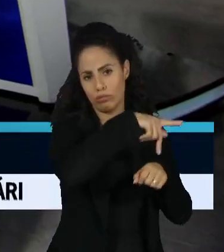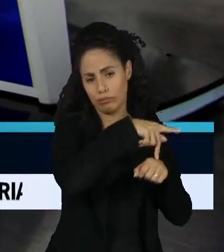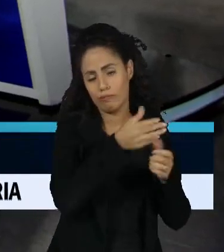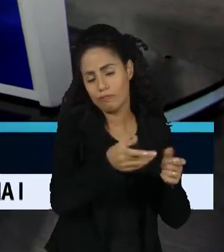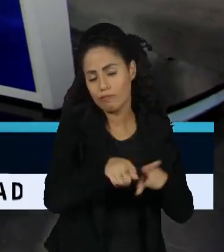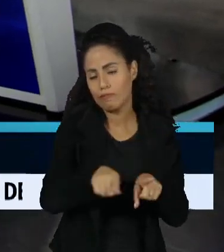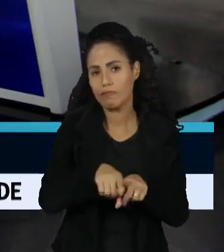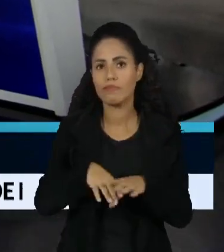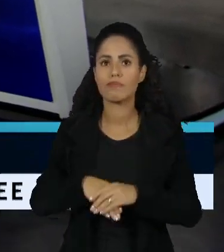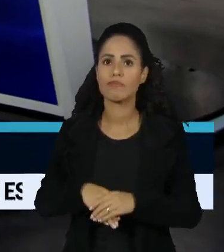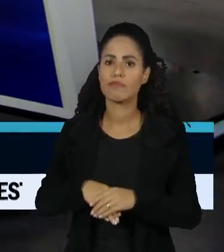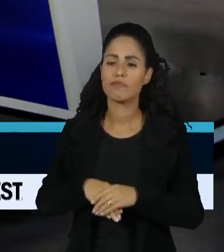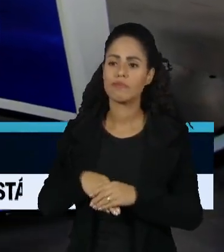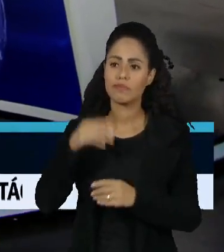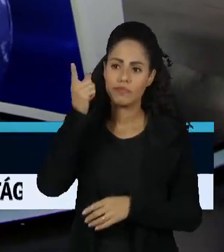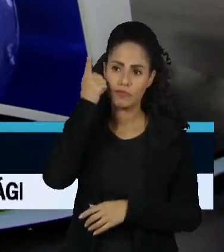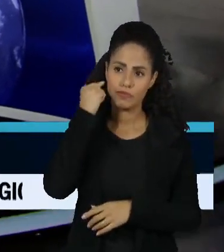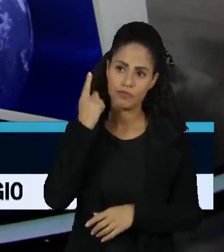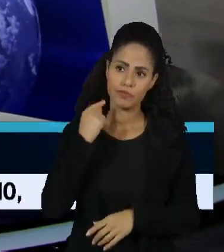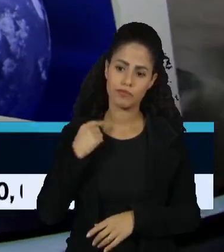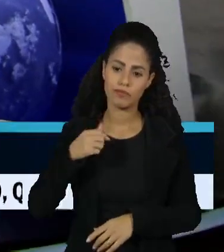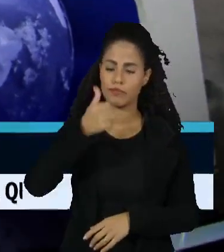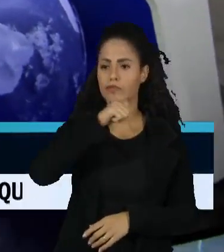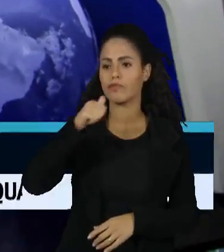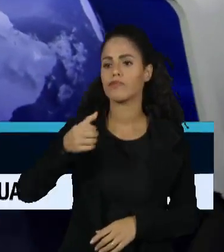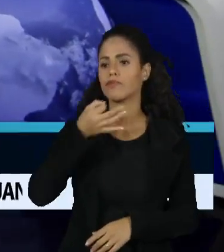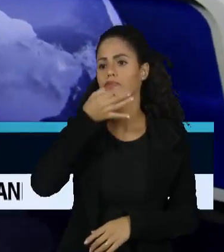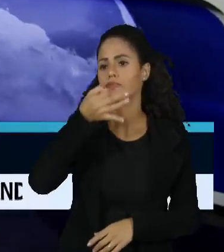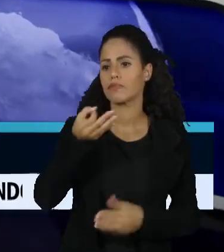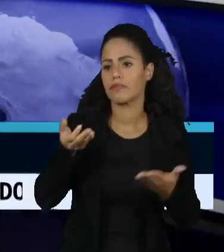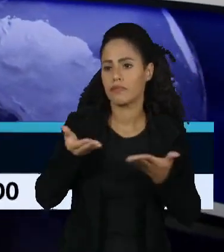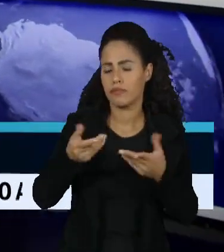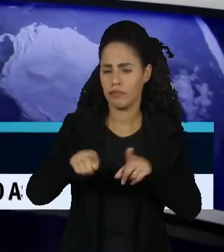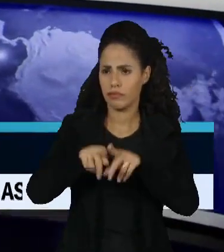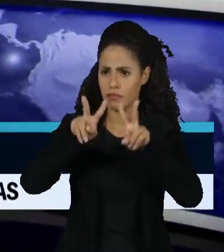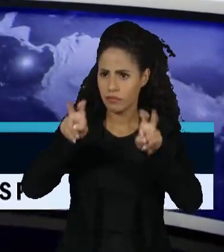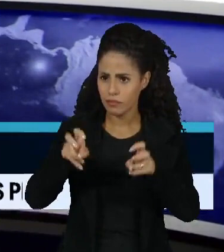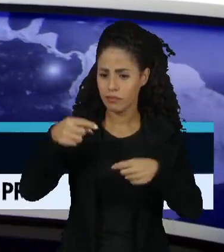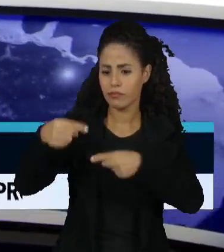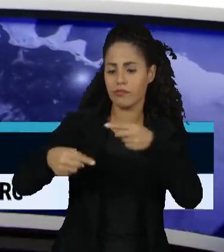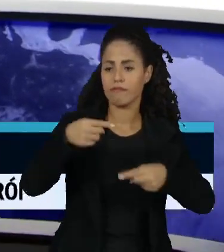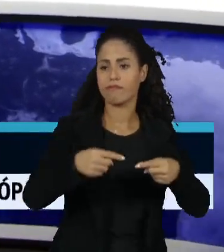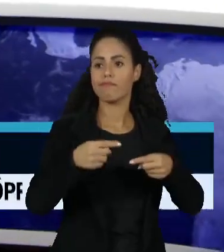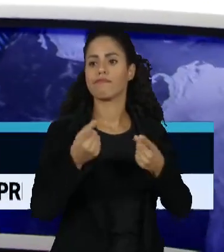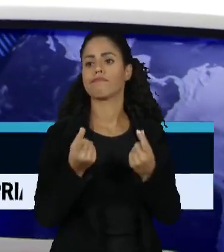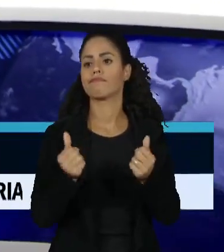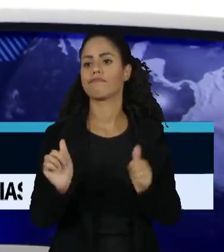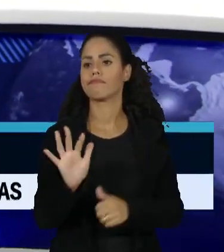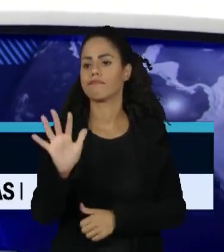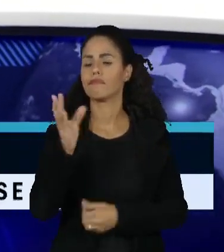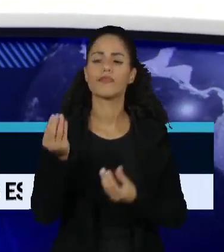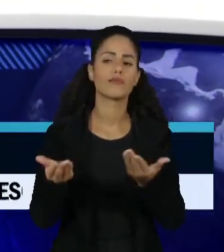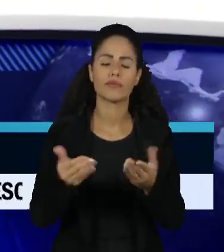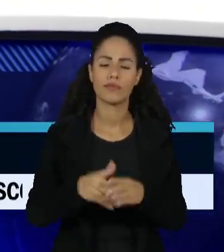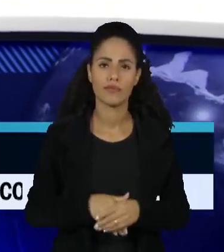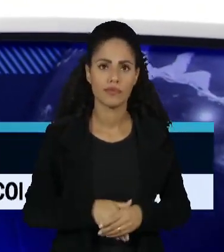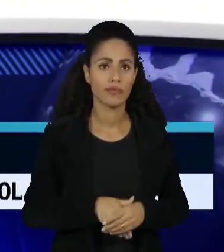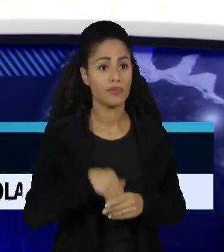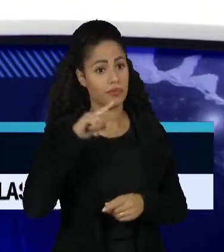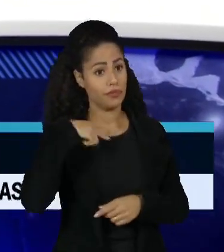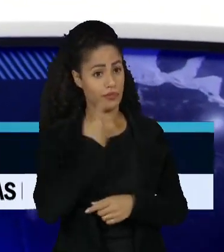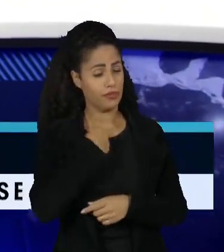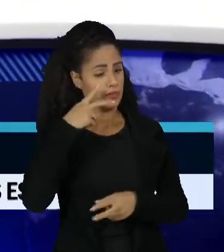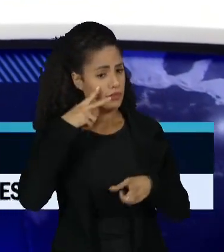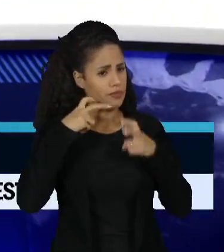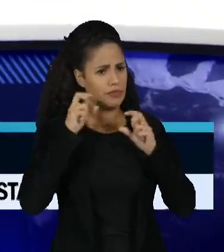Juliana, qual a sua avaliação sobre a recente mudança na política de preços da Petrobras? O a gente tem visto, Karen,